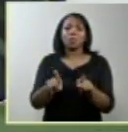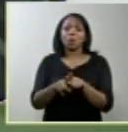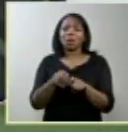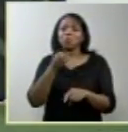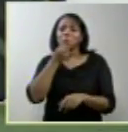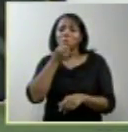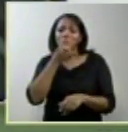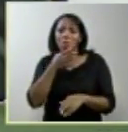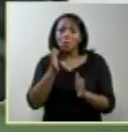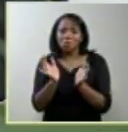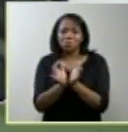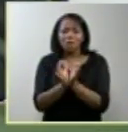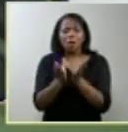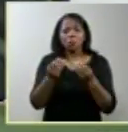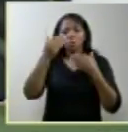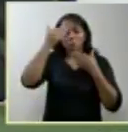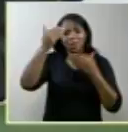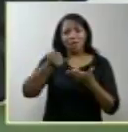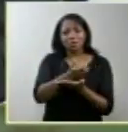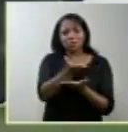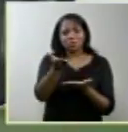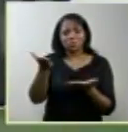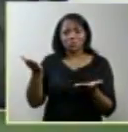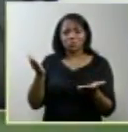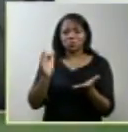coletivo muito obrigado a todos